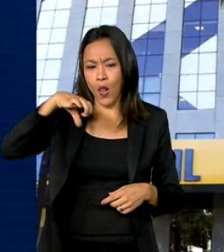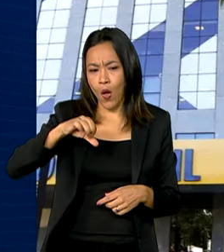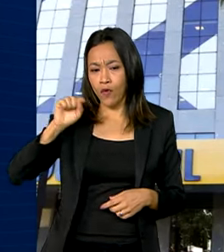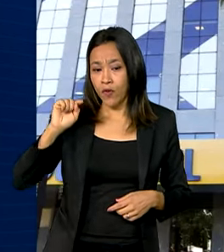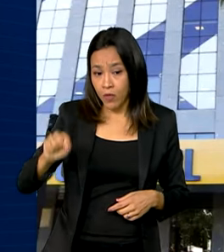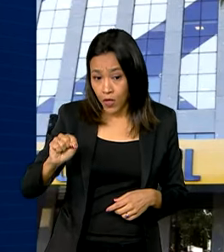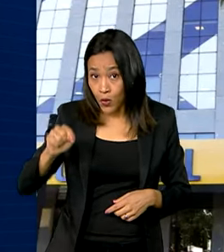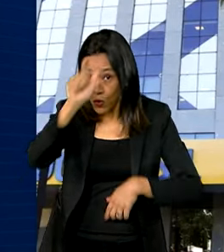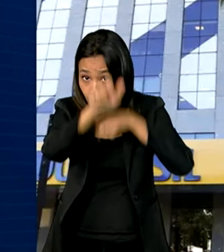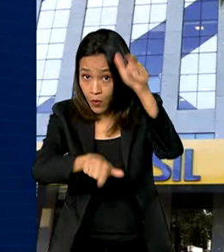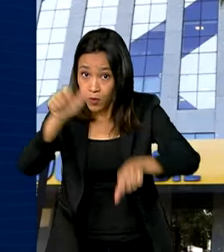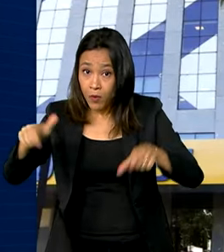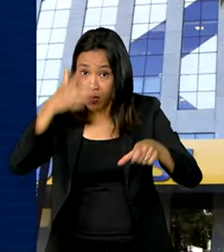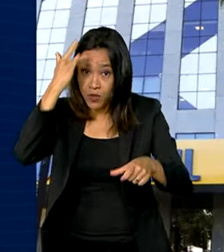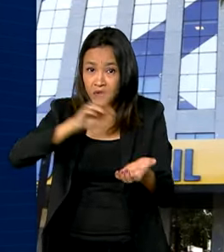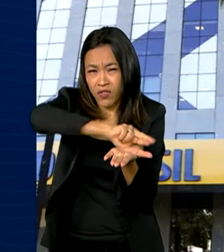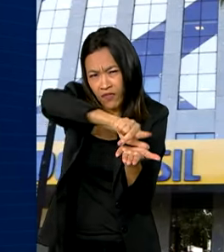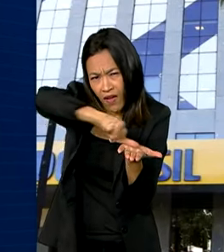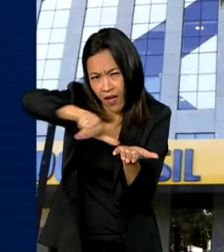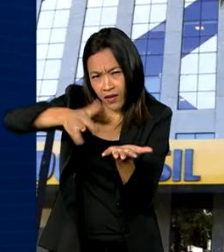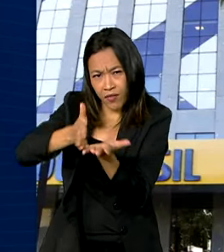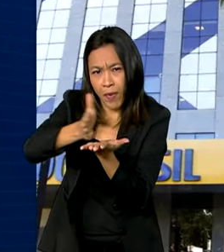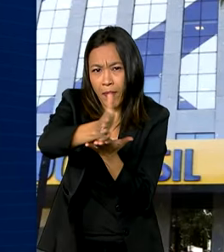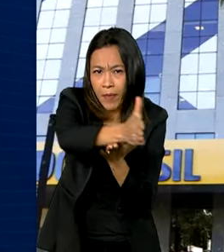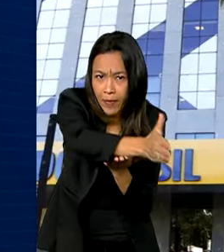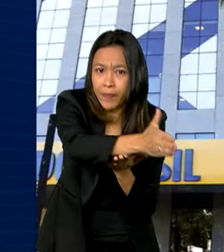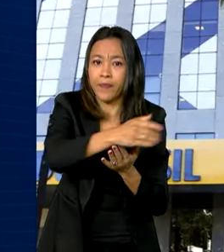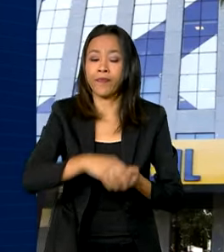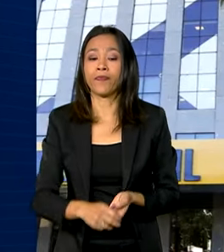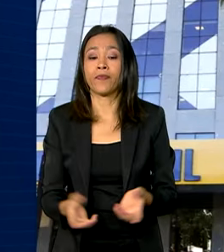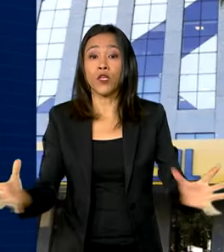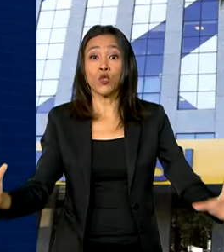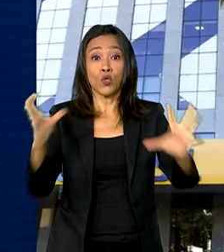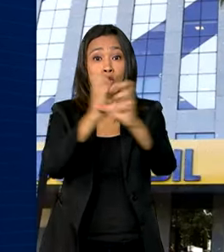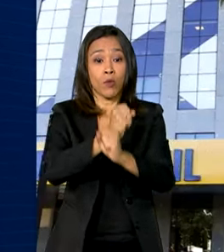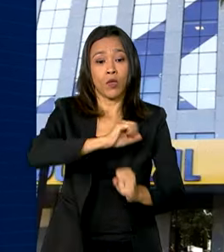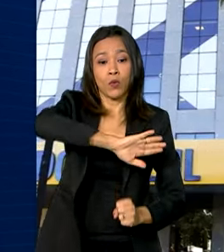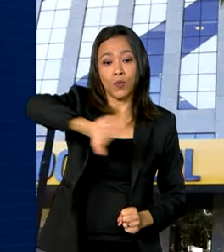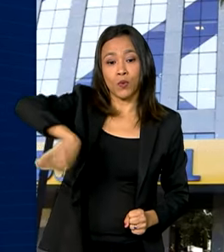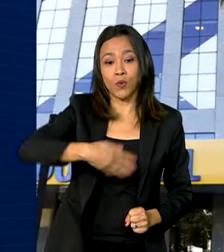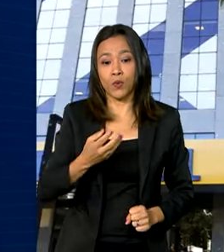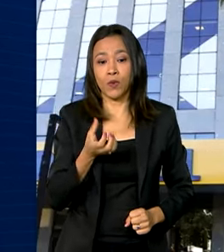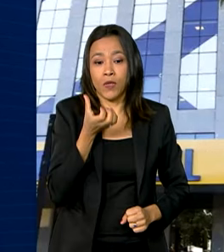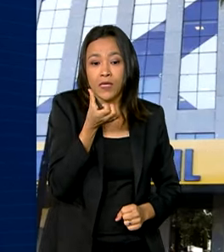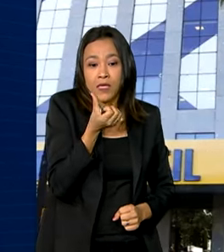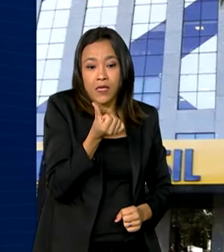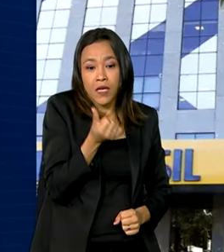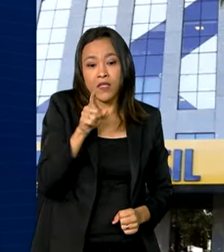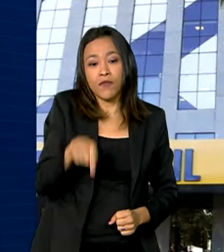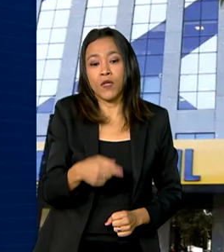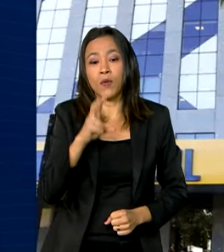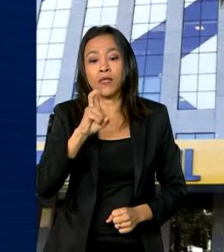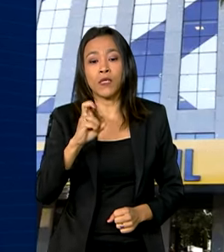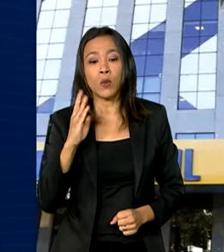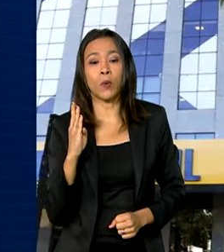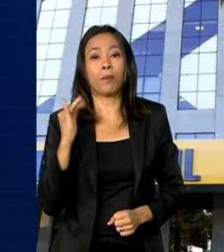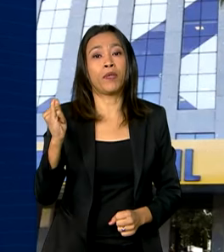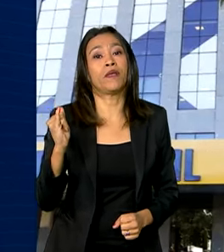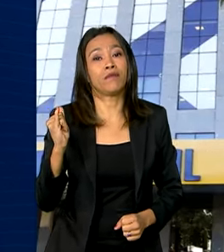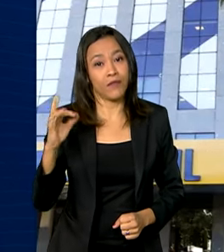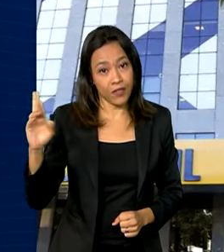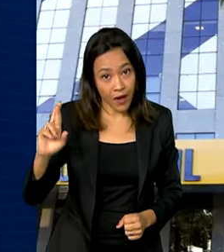dos demais segmentos pessoa jurídica. Num total de R$,5 bilhões,